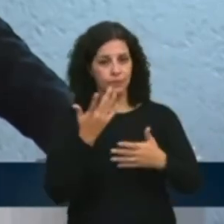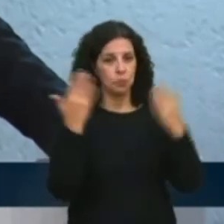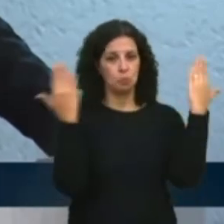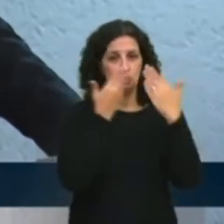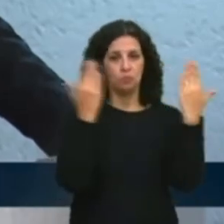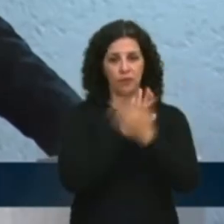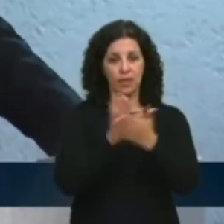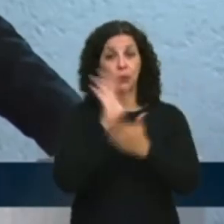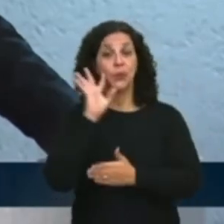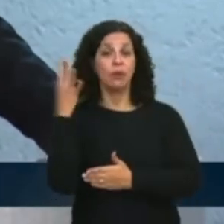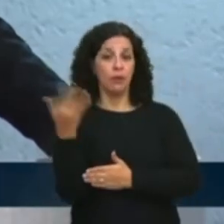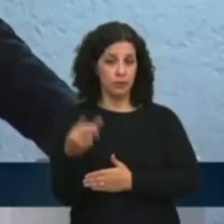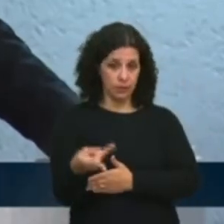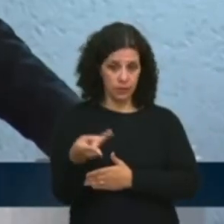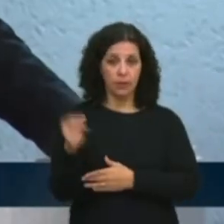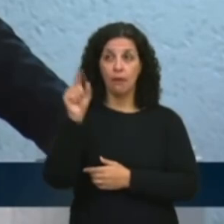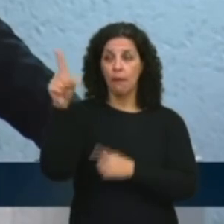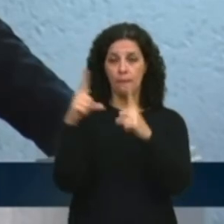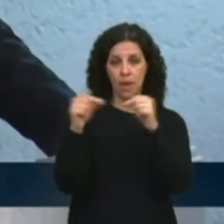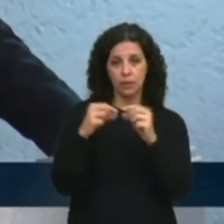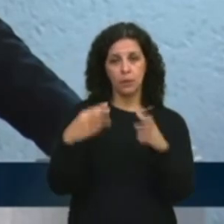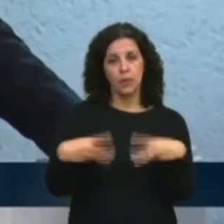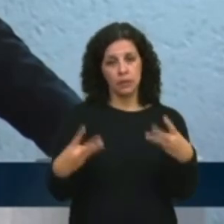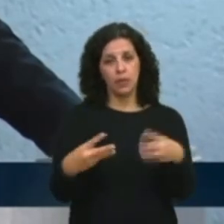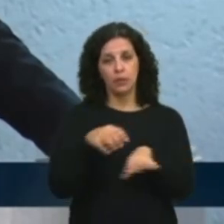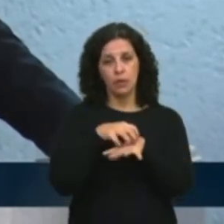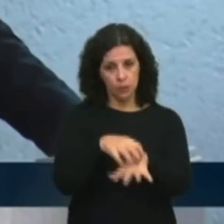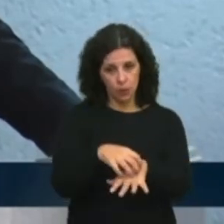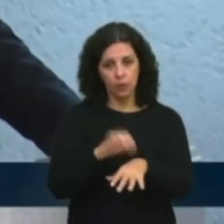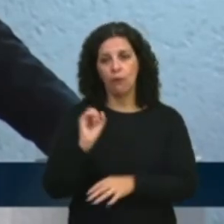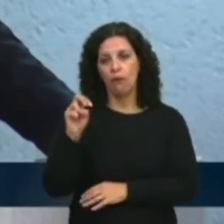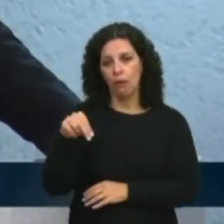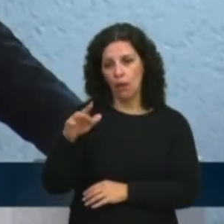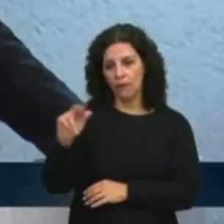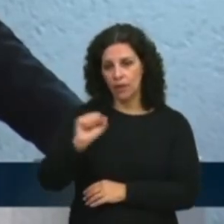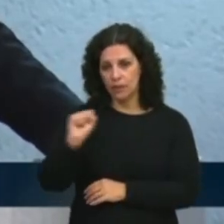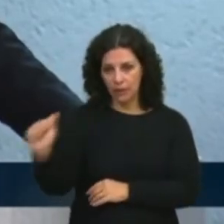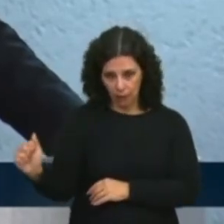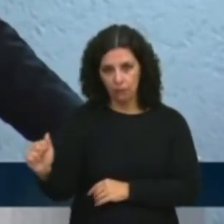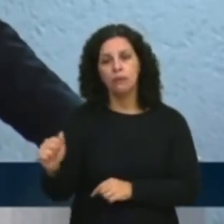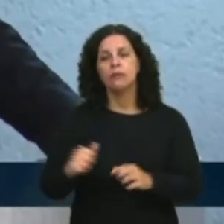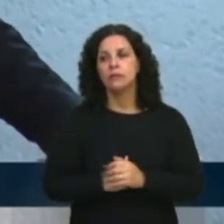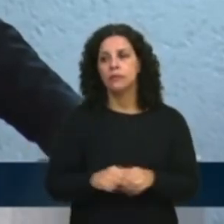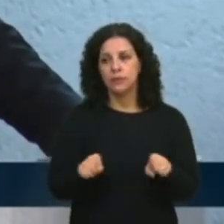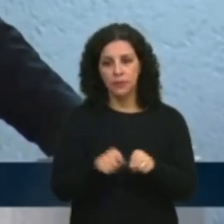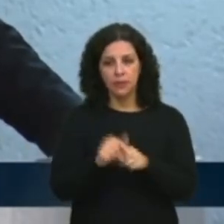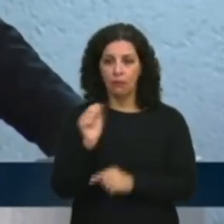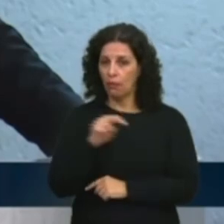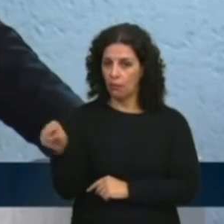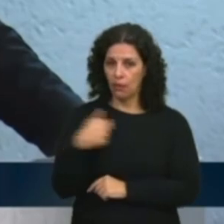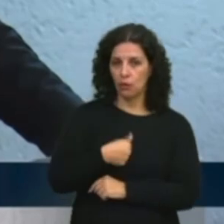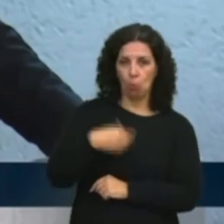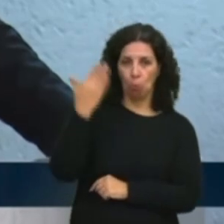ao que está acontecendo em Brasília, no Ministério dos Transportes, na Infra S.A. e na NTT.